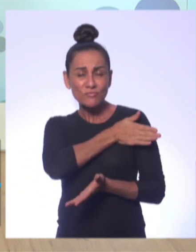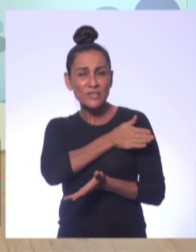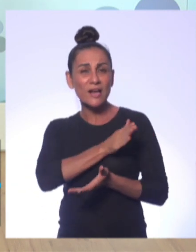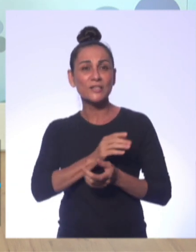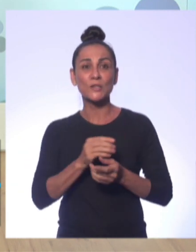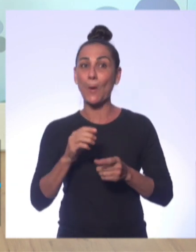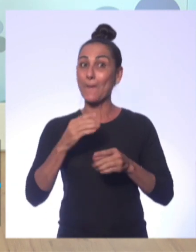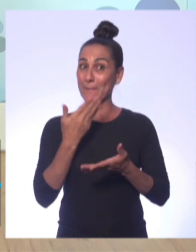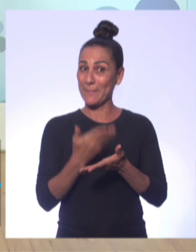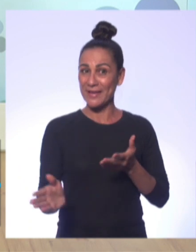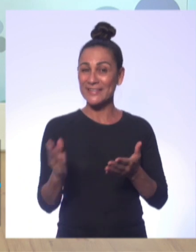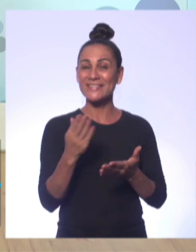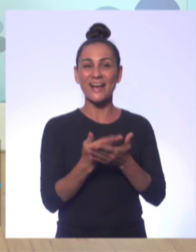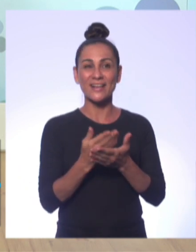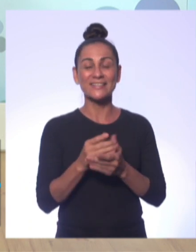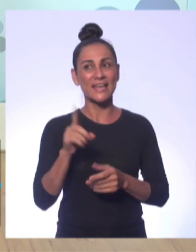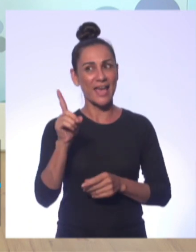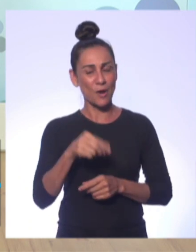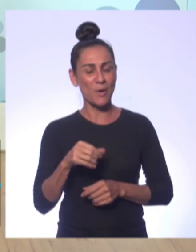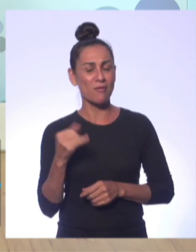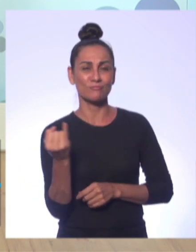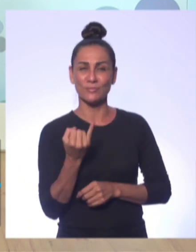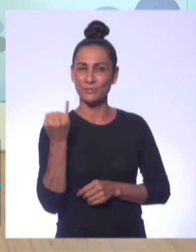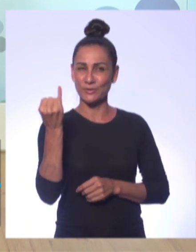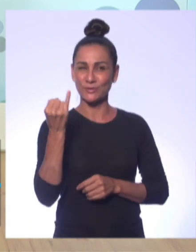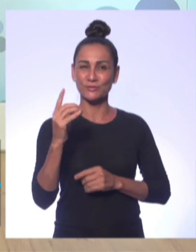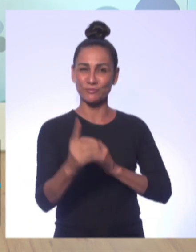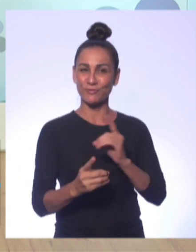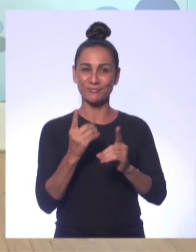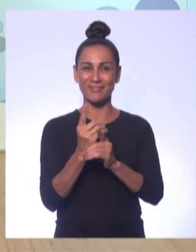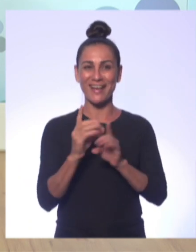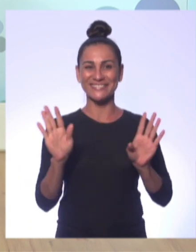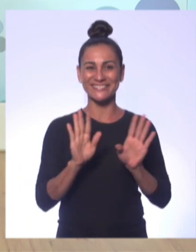percam essa aula. Exatamente, aula bem importante. Te vejo lá.